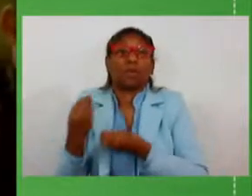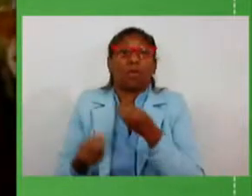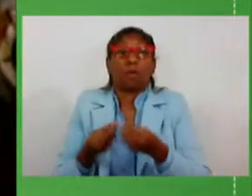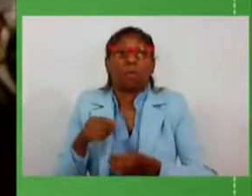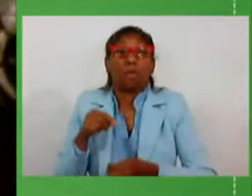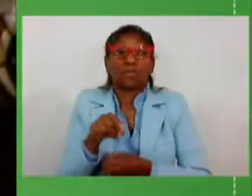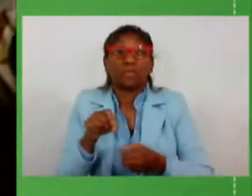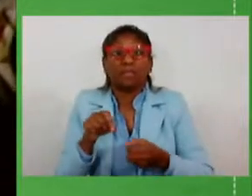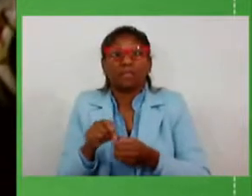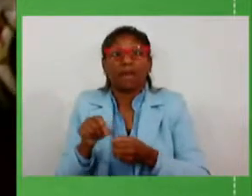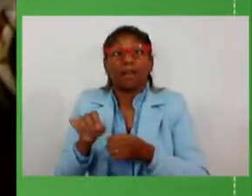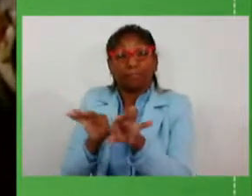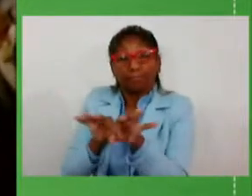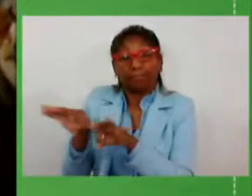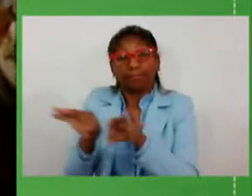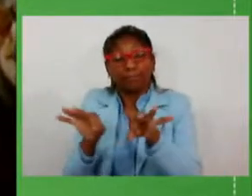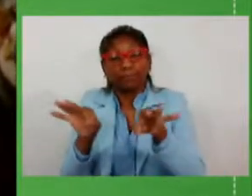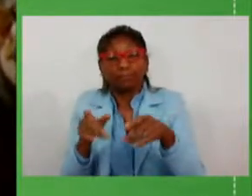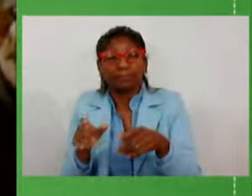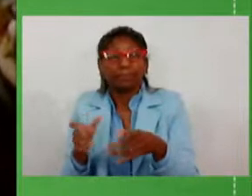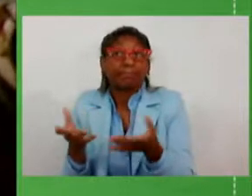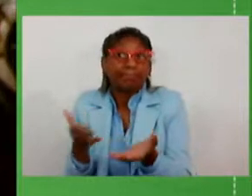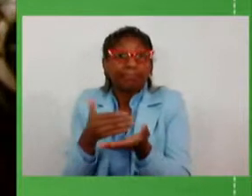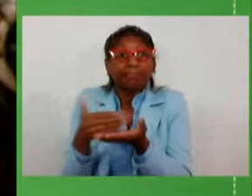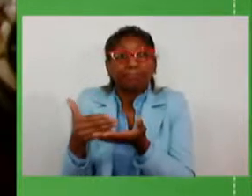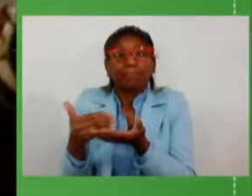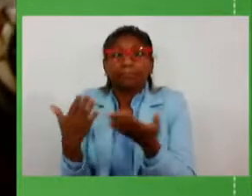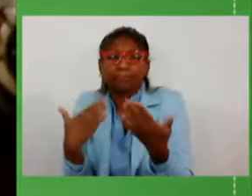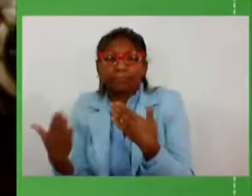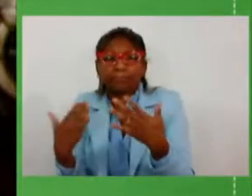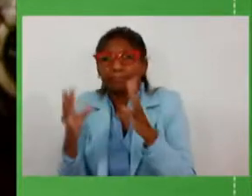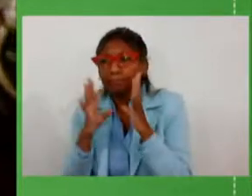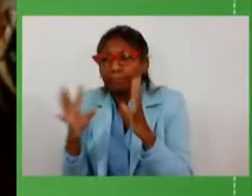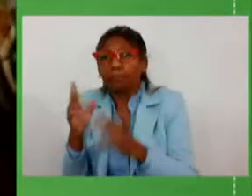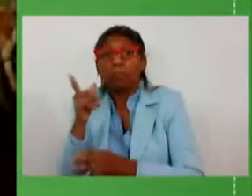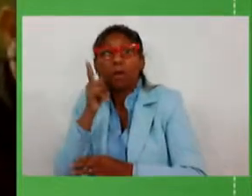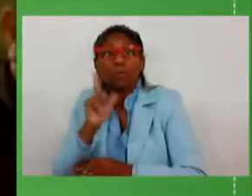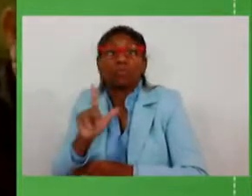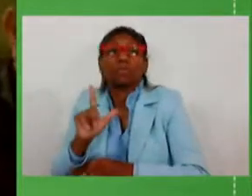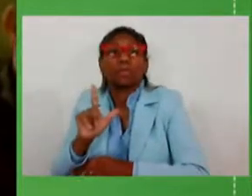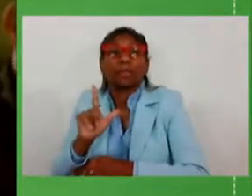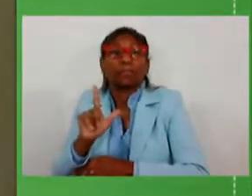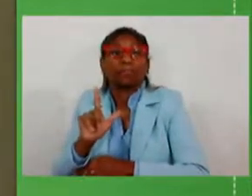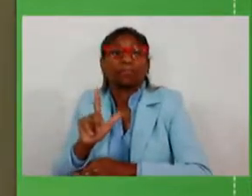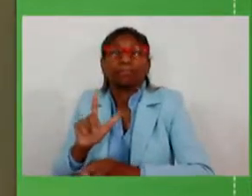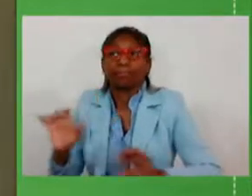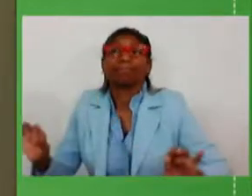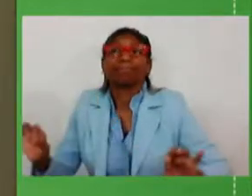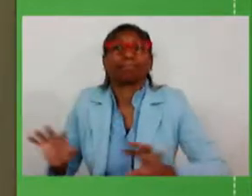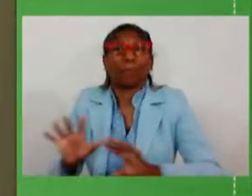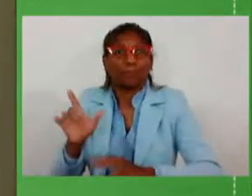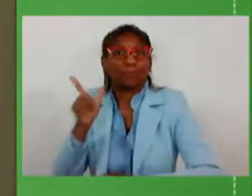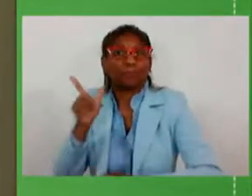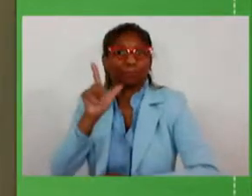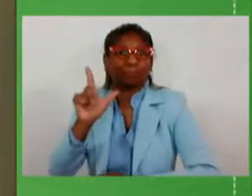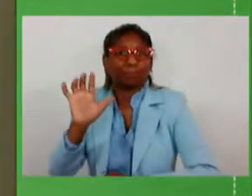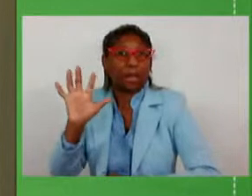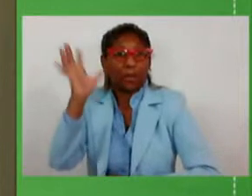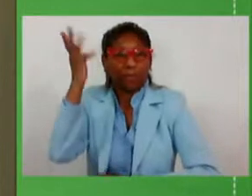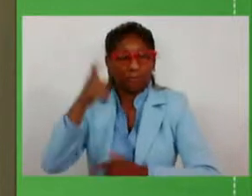concessões a partir do diálogo para conseguir entregar os resultados. E é nisso que nós acreditamos também.